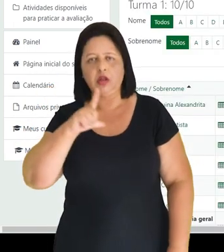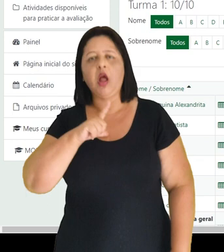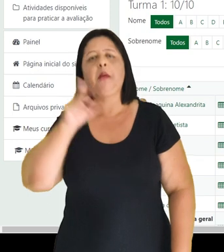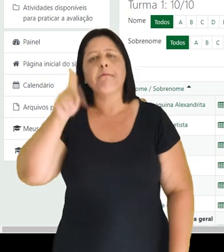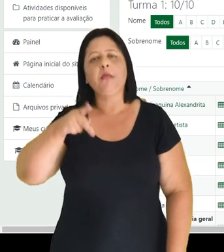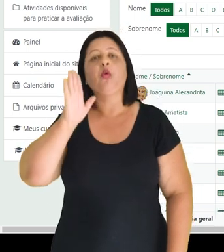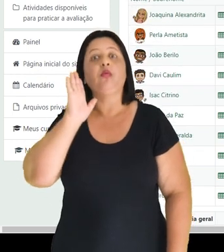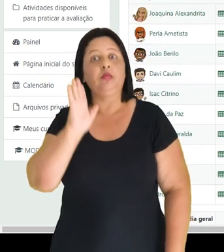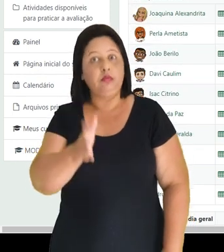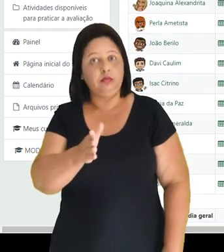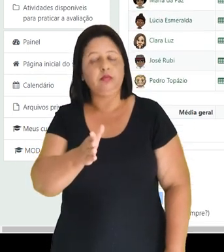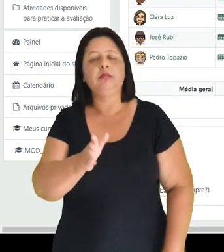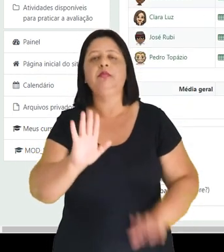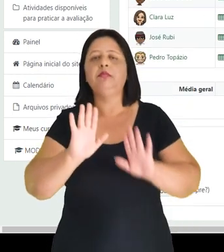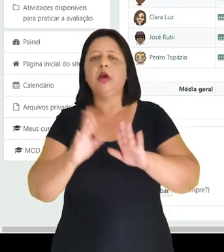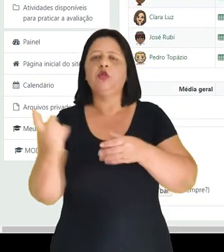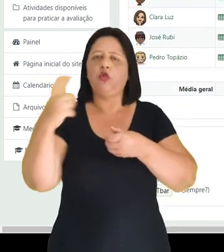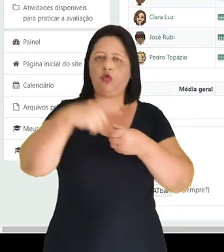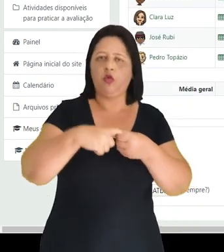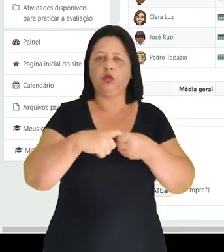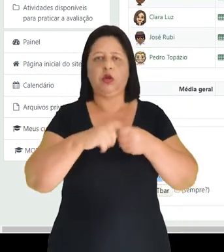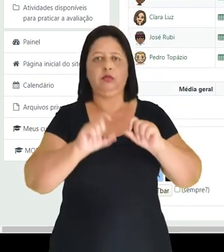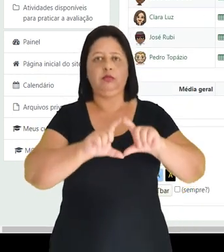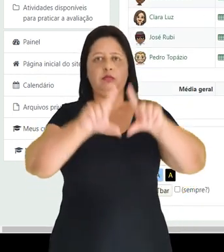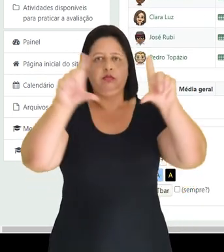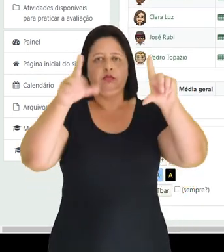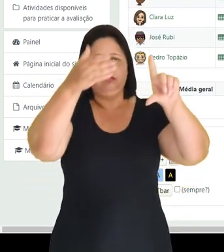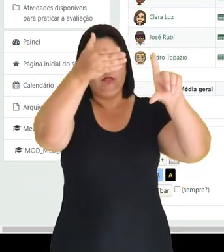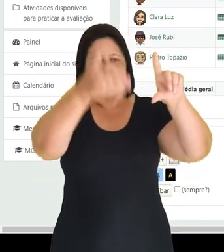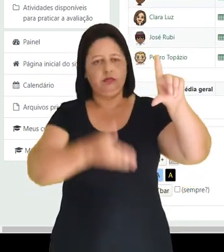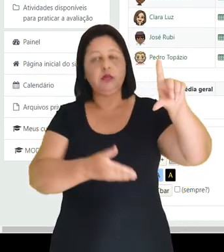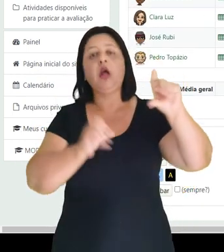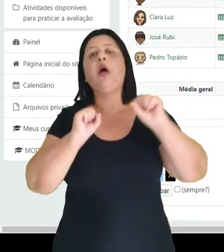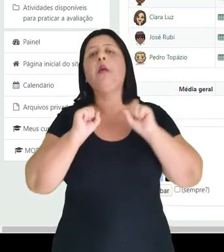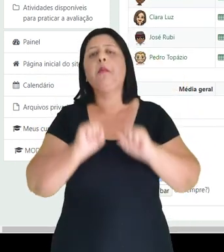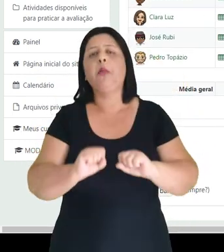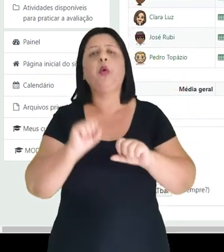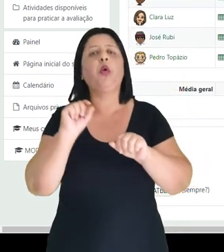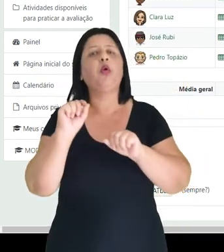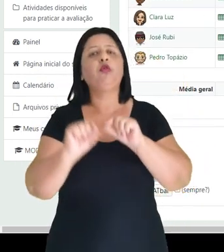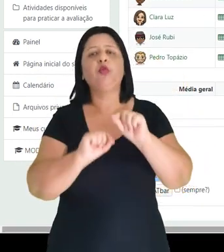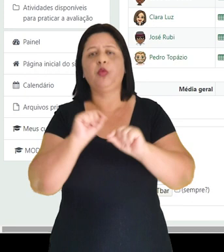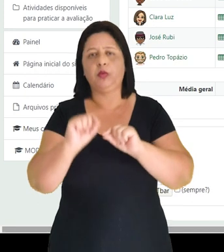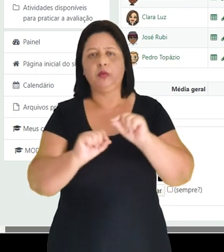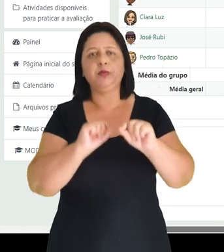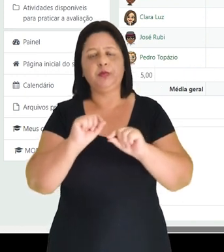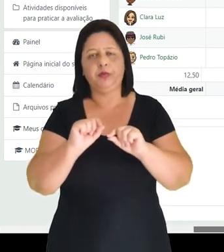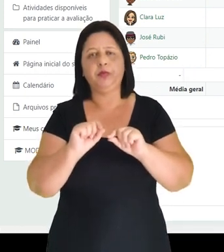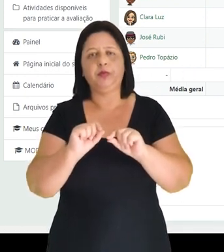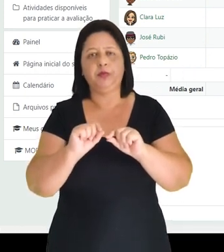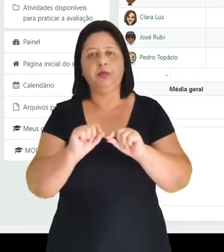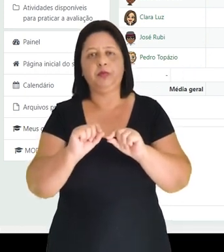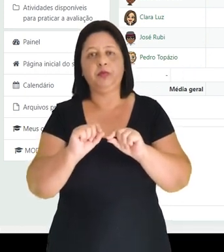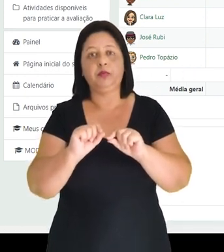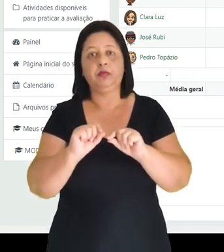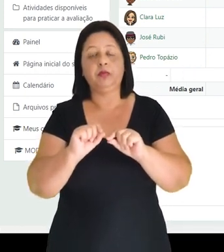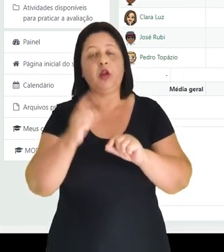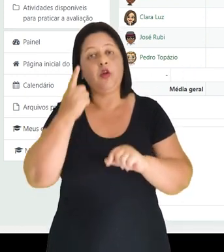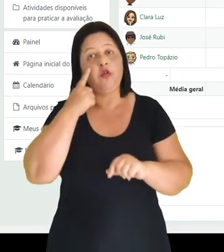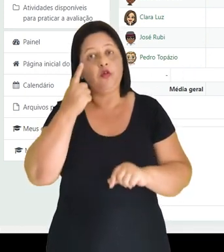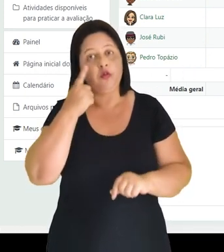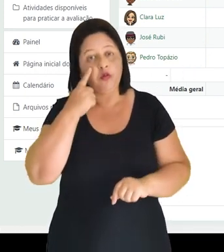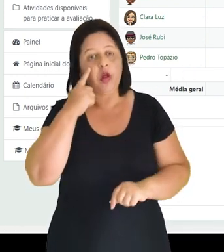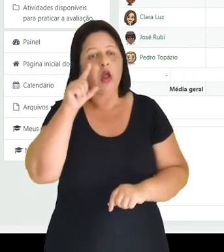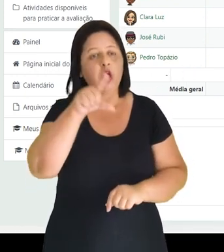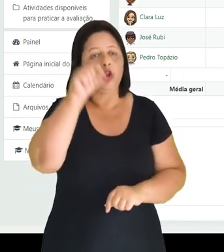vou voltar aqui. Voltando aqui, eu posso também fazer o lançamento por aluno.